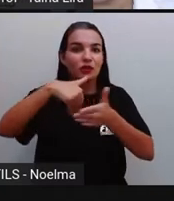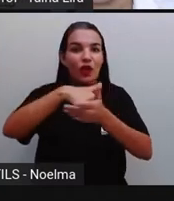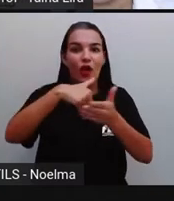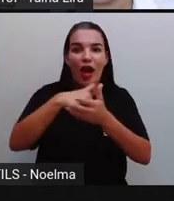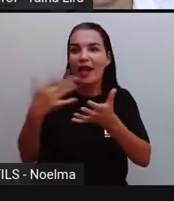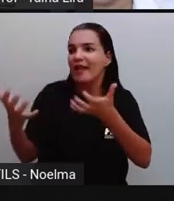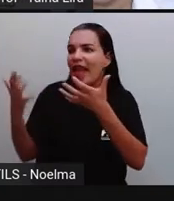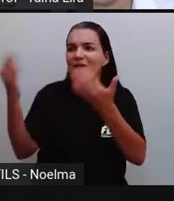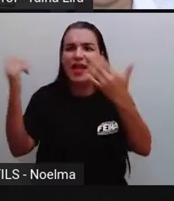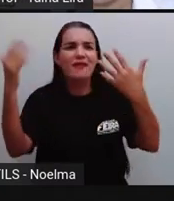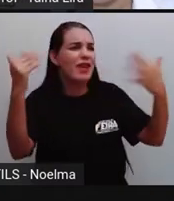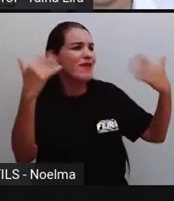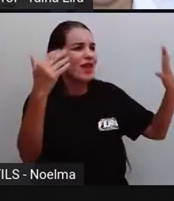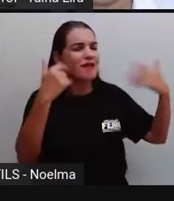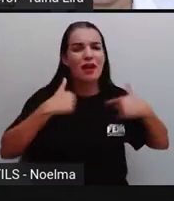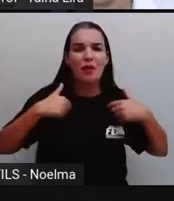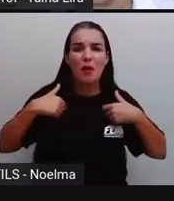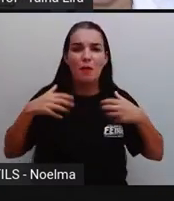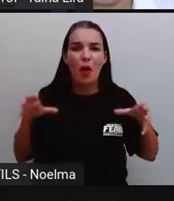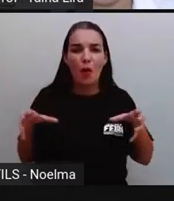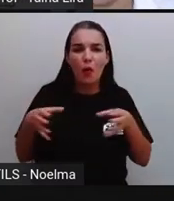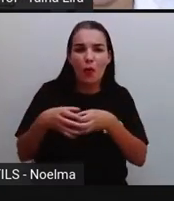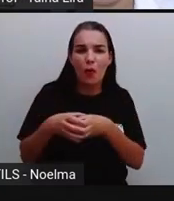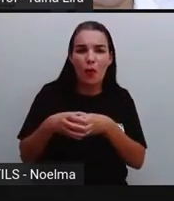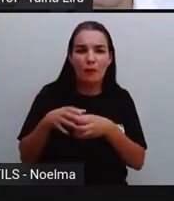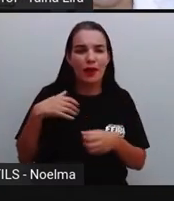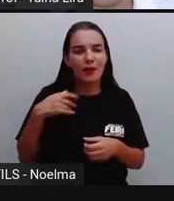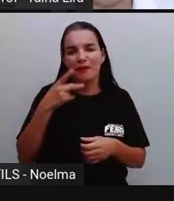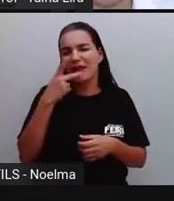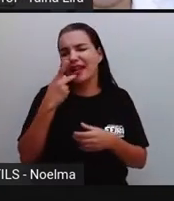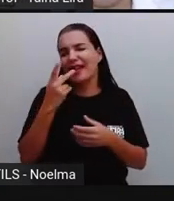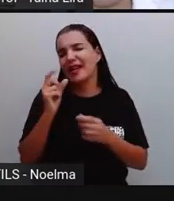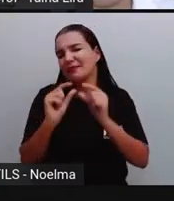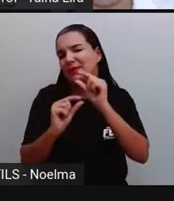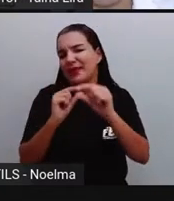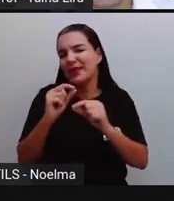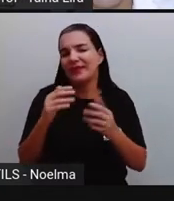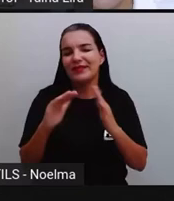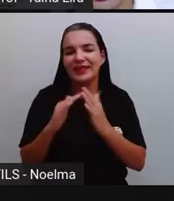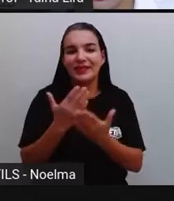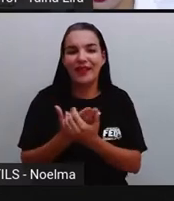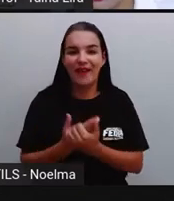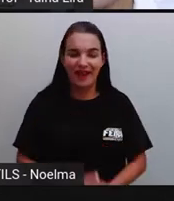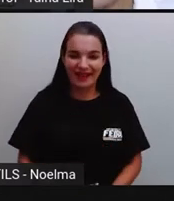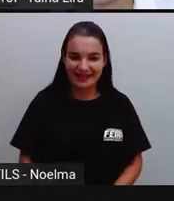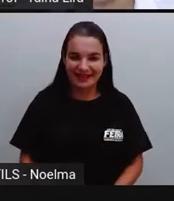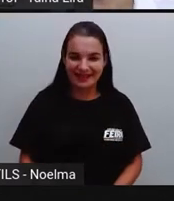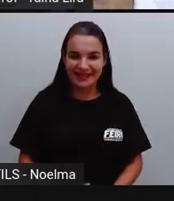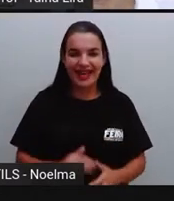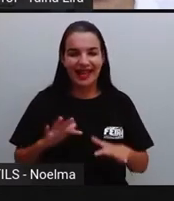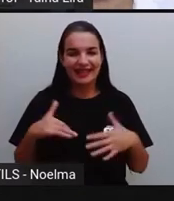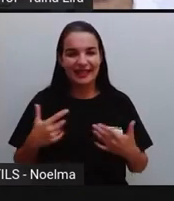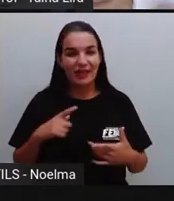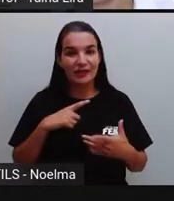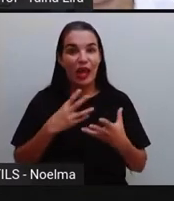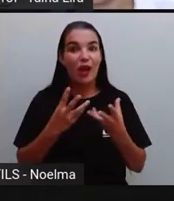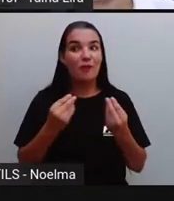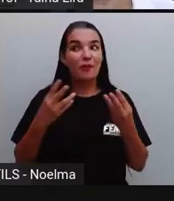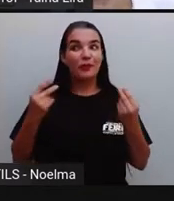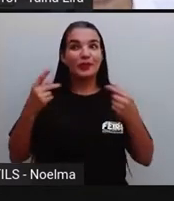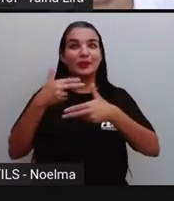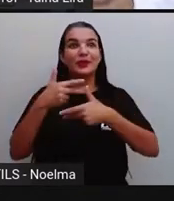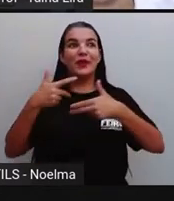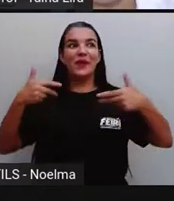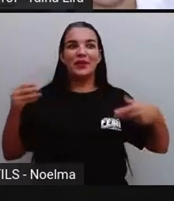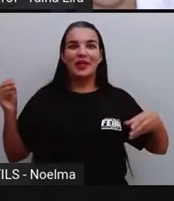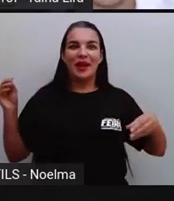do lado deles. E eu nem contei tudo que a gente faz na escola. Então, ó, tem muito mais coisa aí que